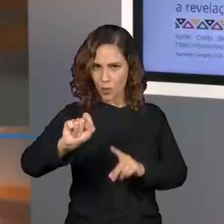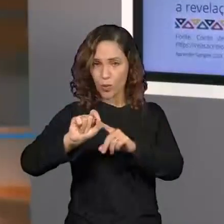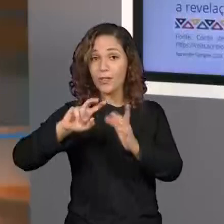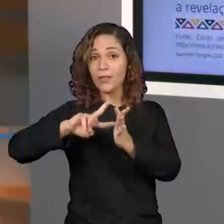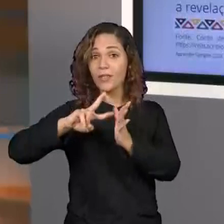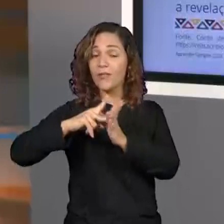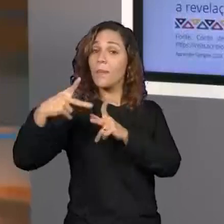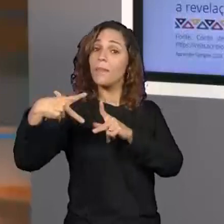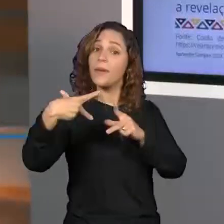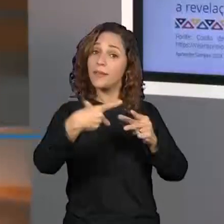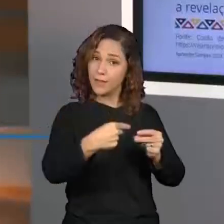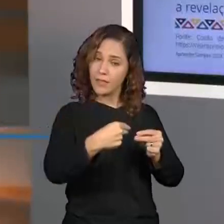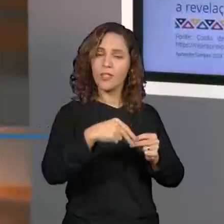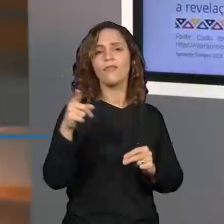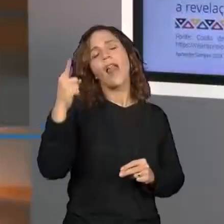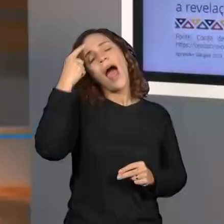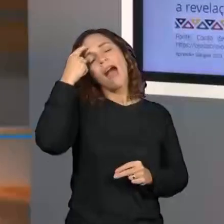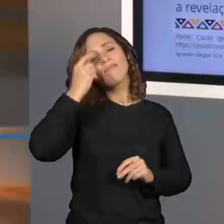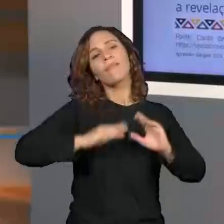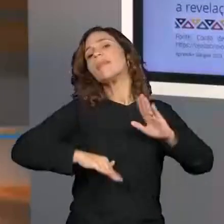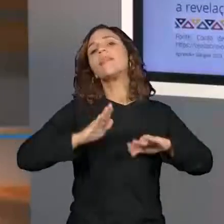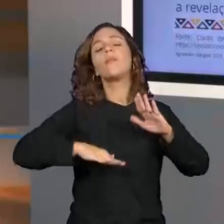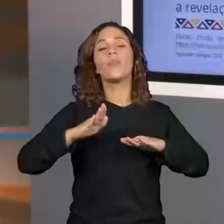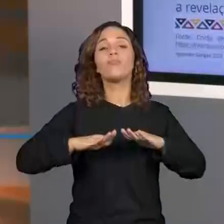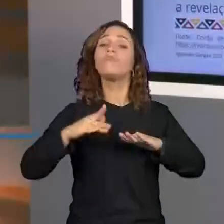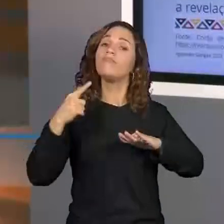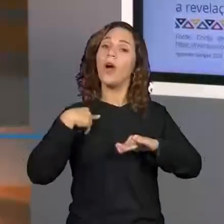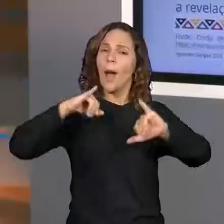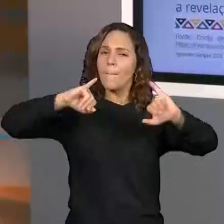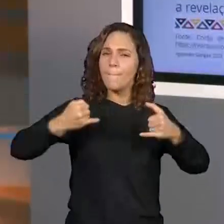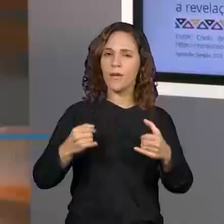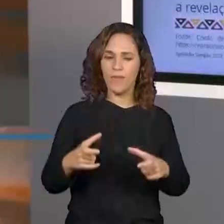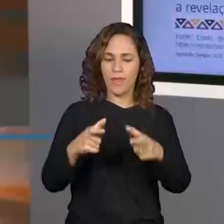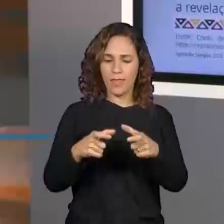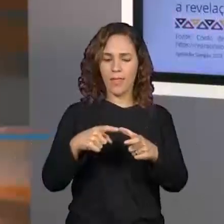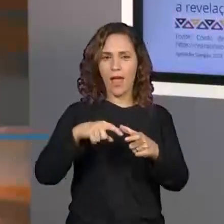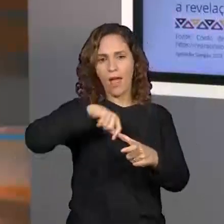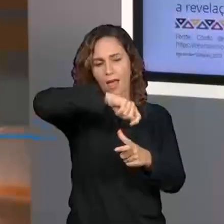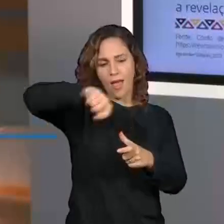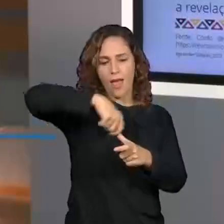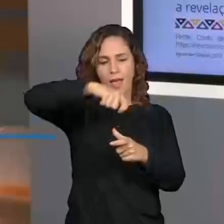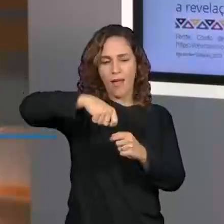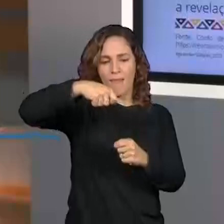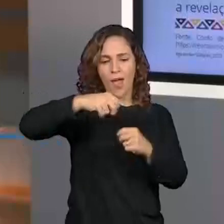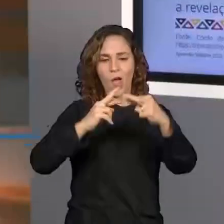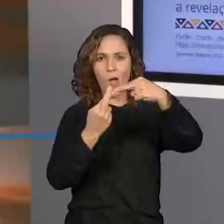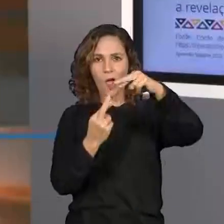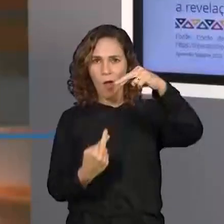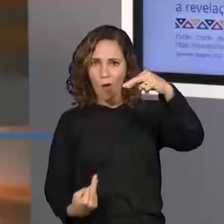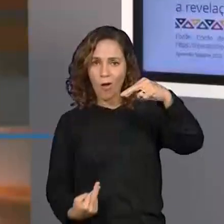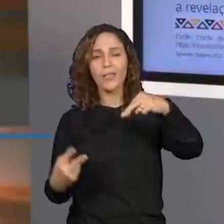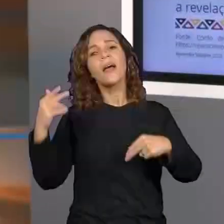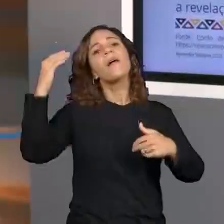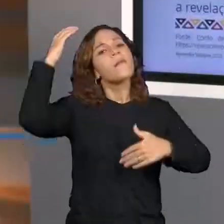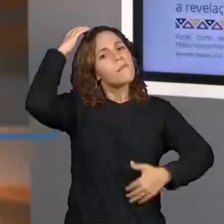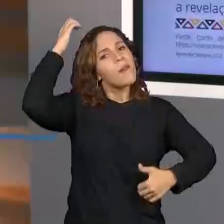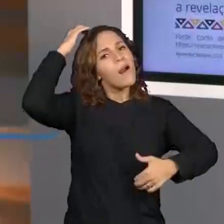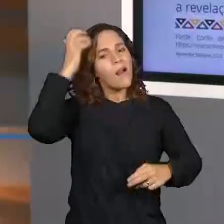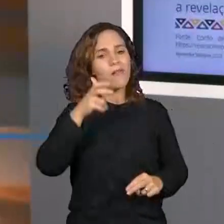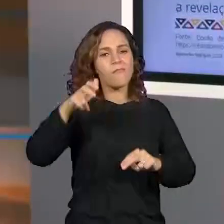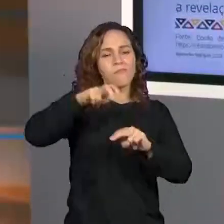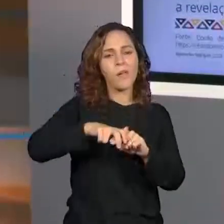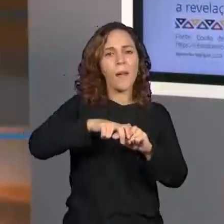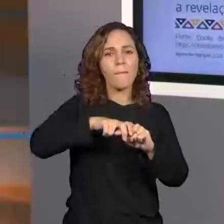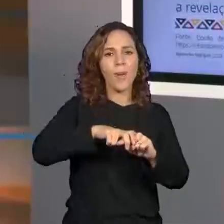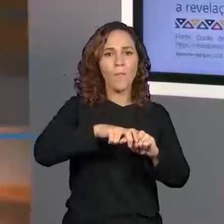vou amarrar o tamborzinho numa corda, o macaquinho desce pendurado e, ao chegar na Terra, ele toca o